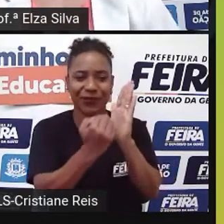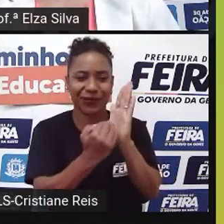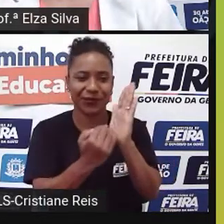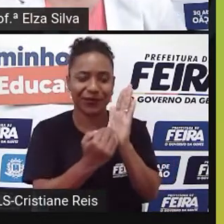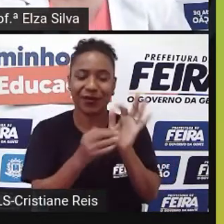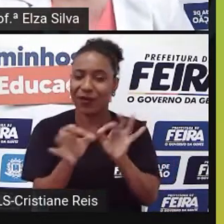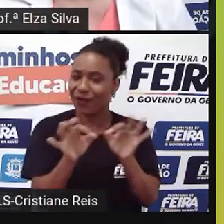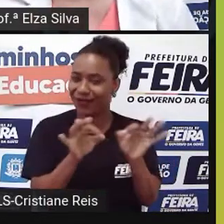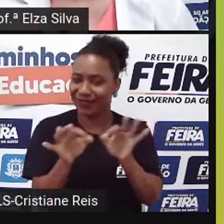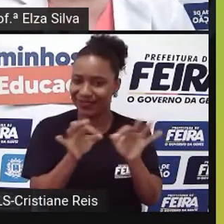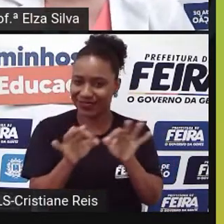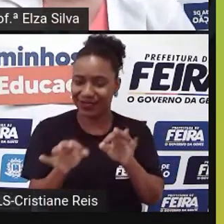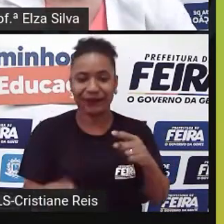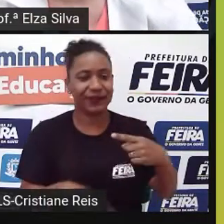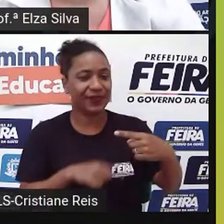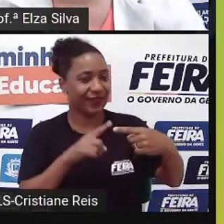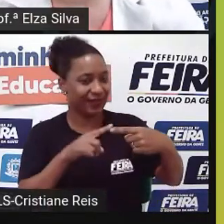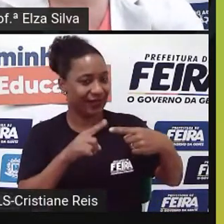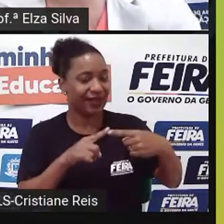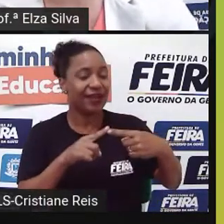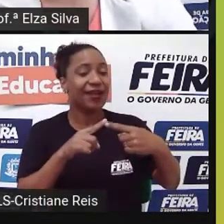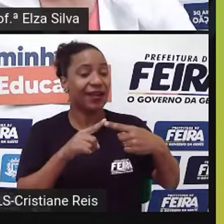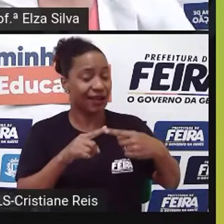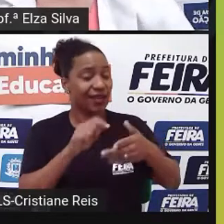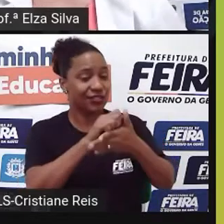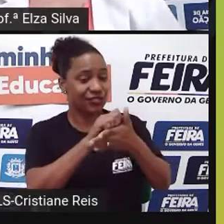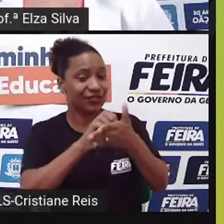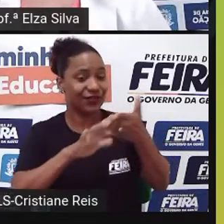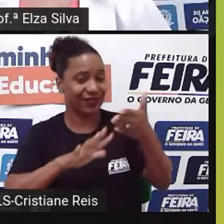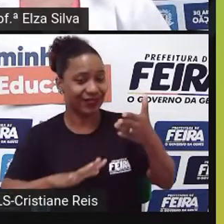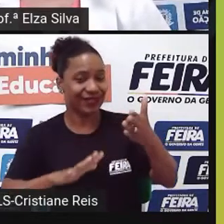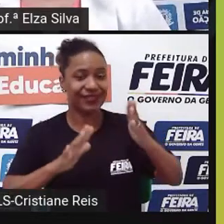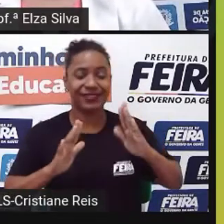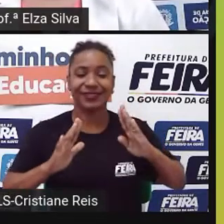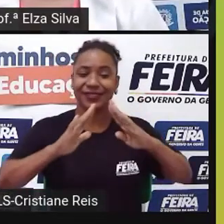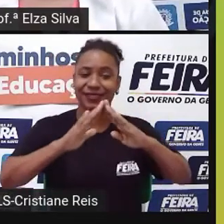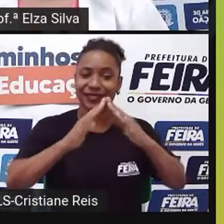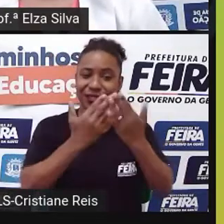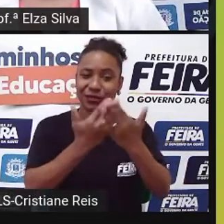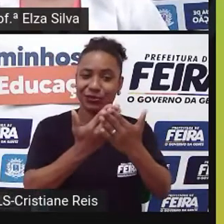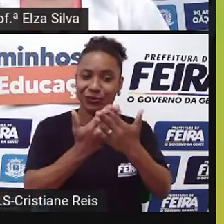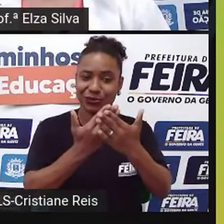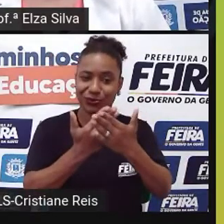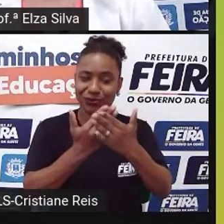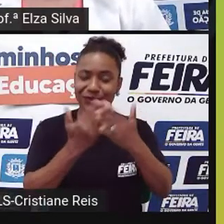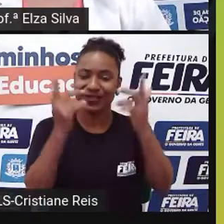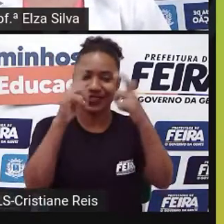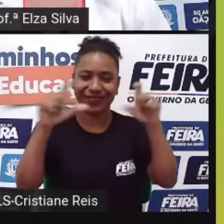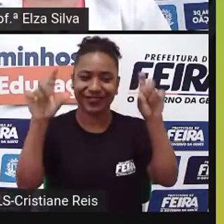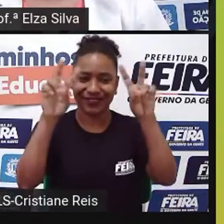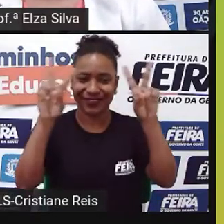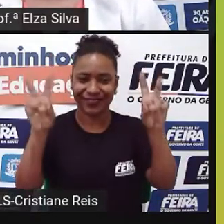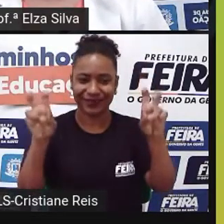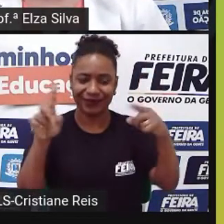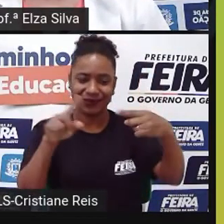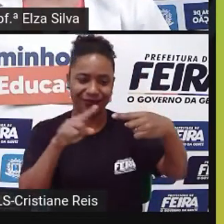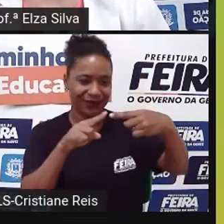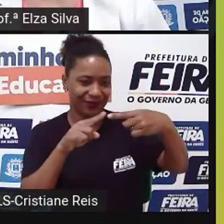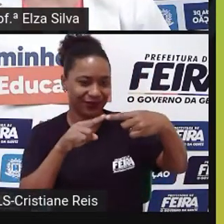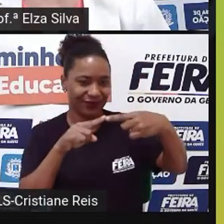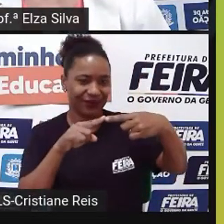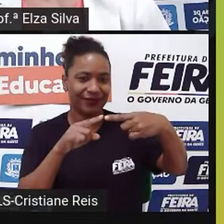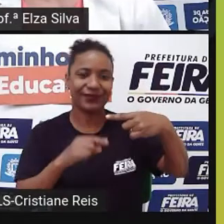Class Accuracy Size é o título que vocês devem colocar quando forem realizar atividades de classe.